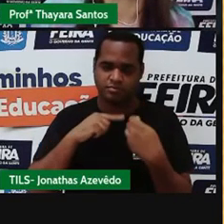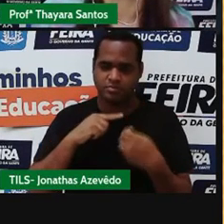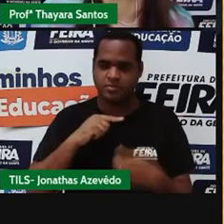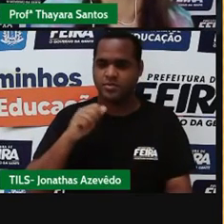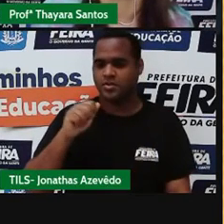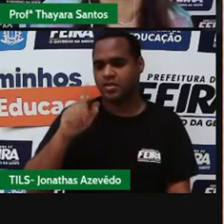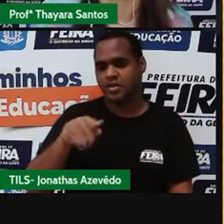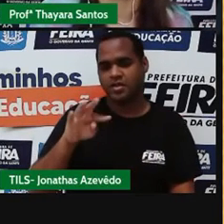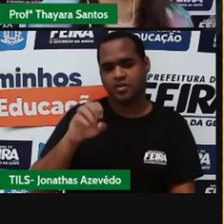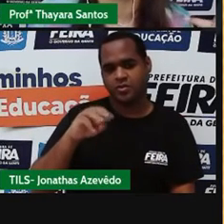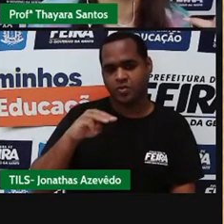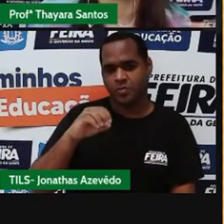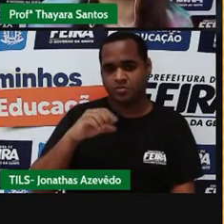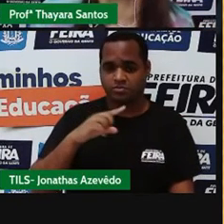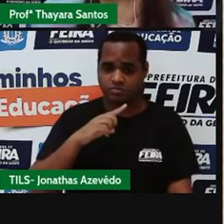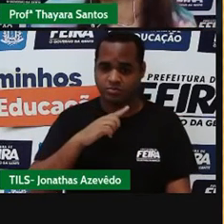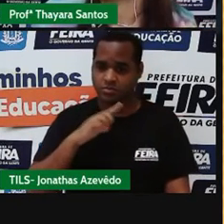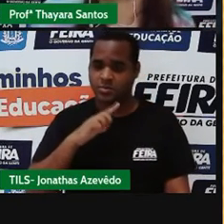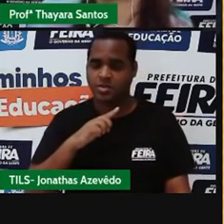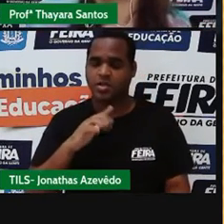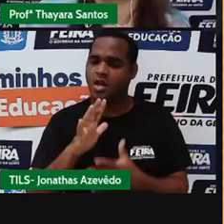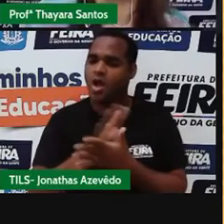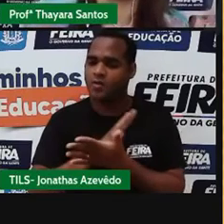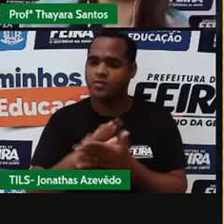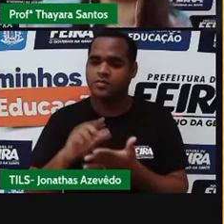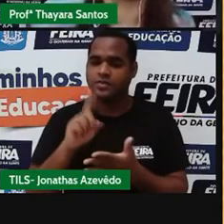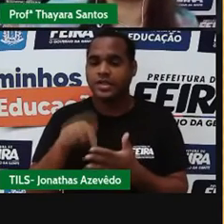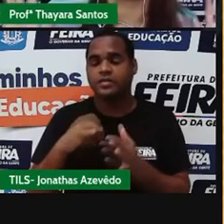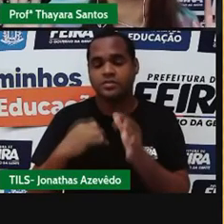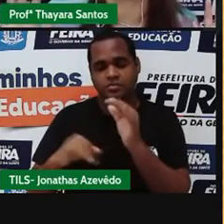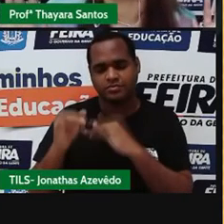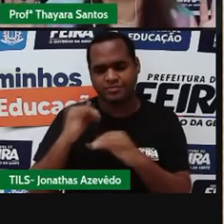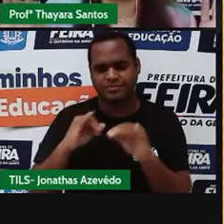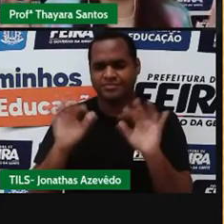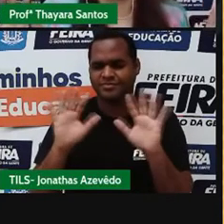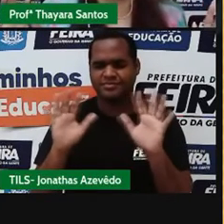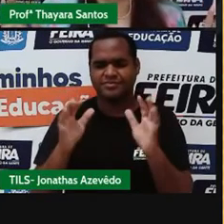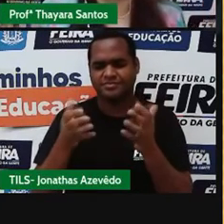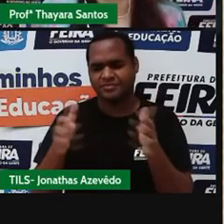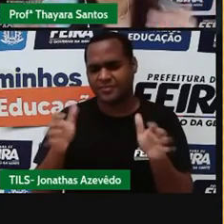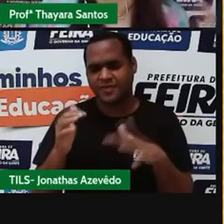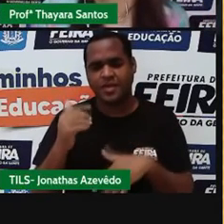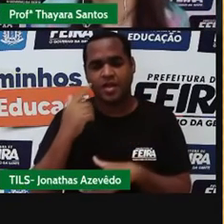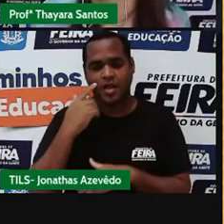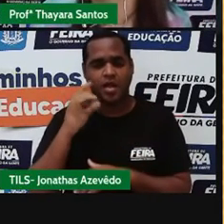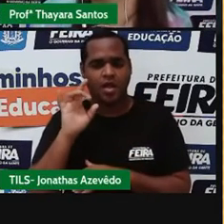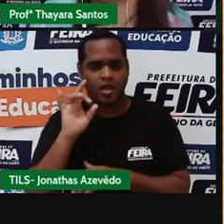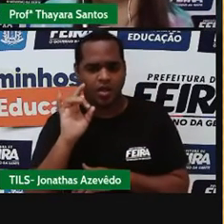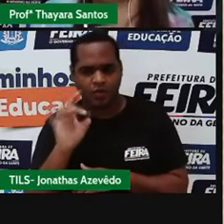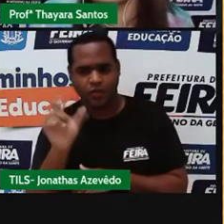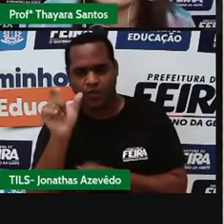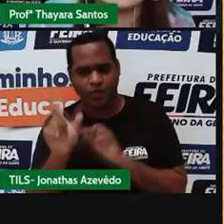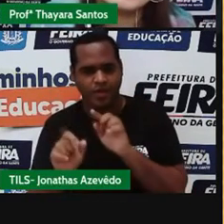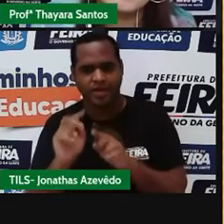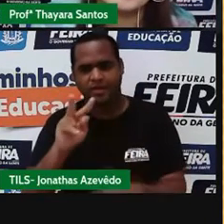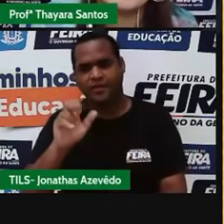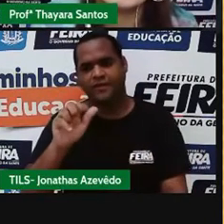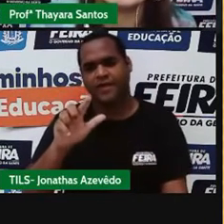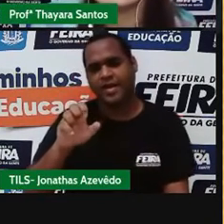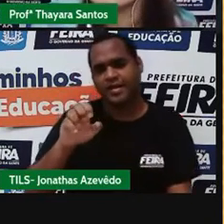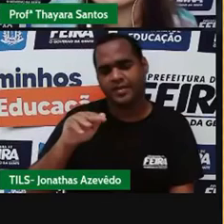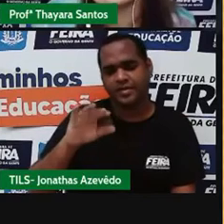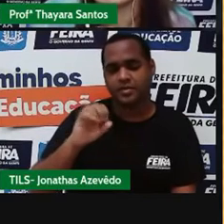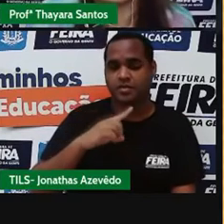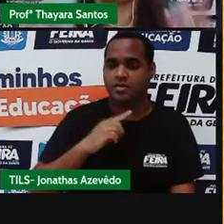átomos que só tem uma camada eletrônica. Então, aquela única camada eletrônica que ele tem vai ser a camada de valência, porque vai ser a